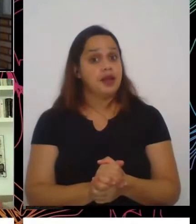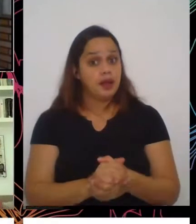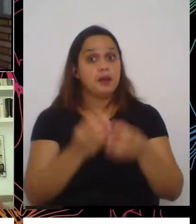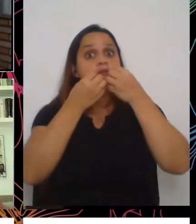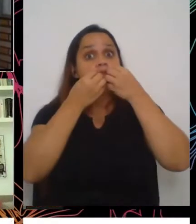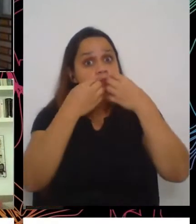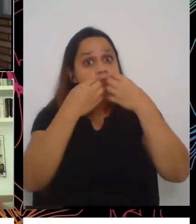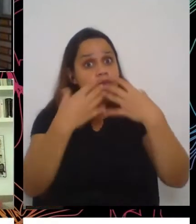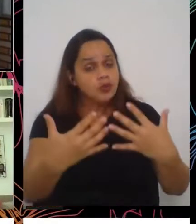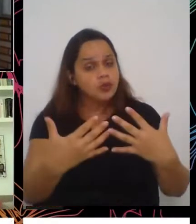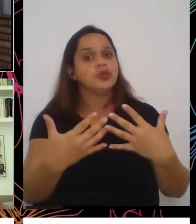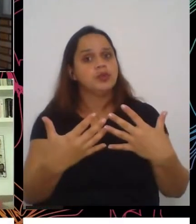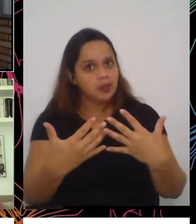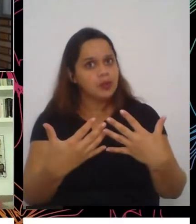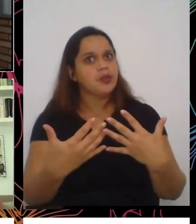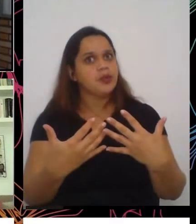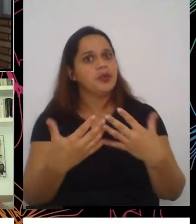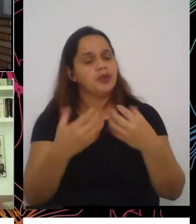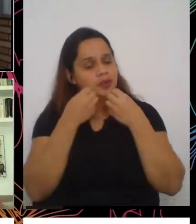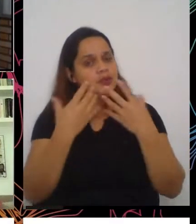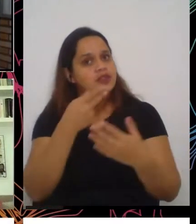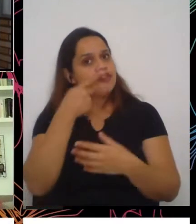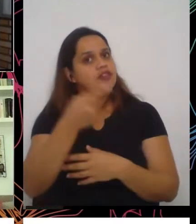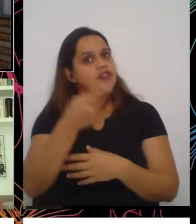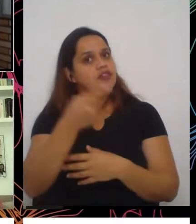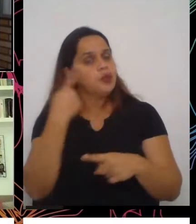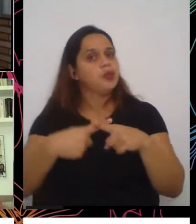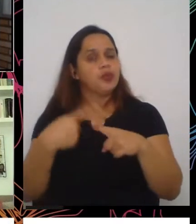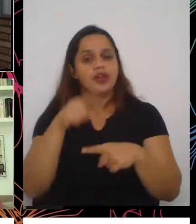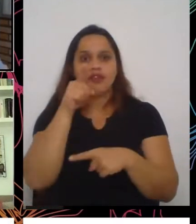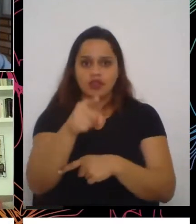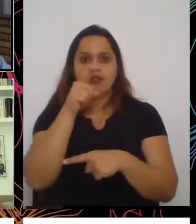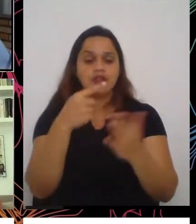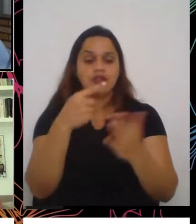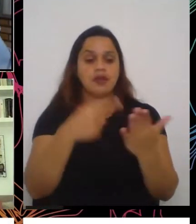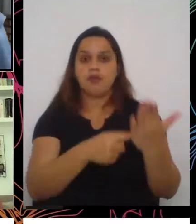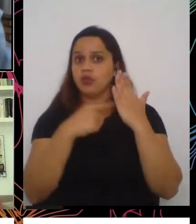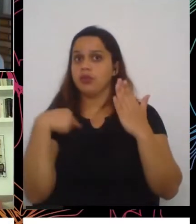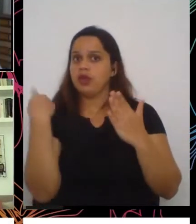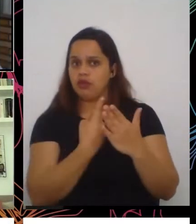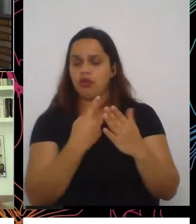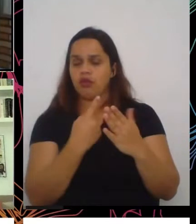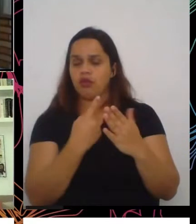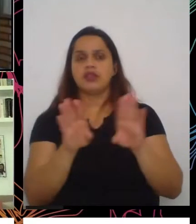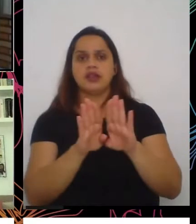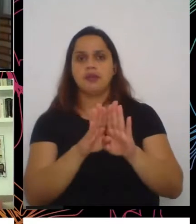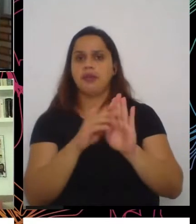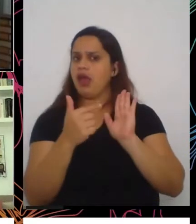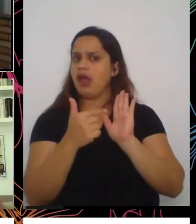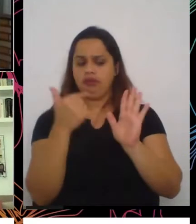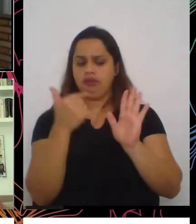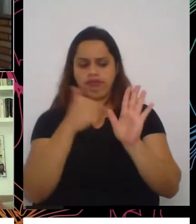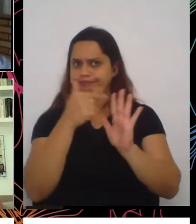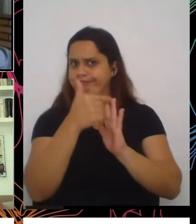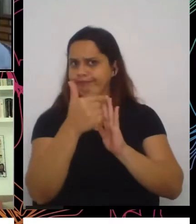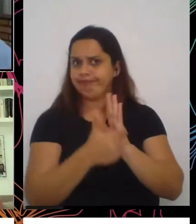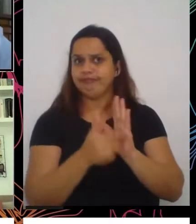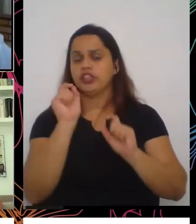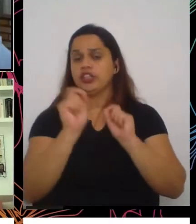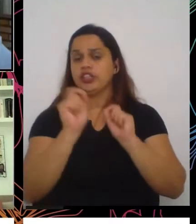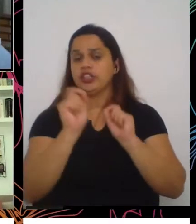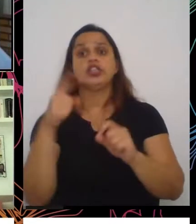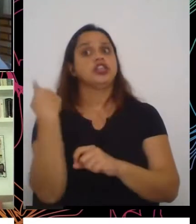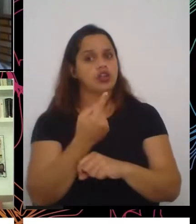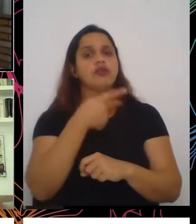inclusive, Tereza, porque você nos trouxe até muitos apontamentos que iremos abordar aqui ao longo